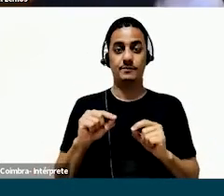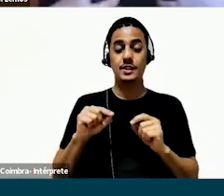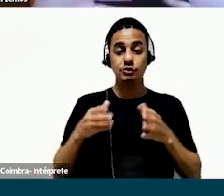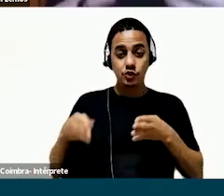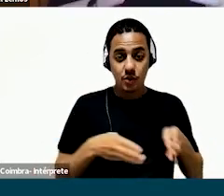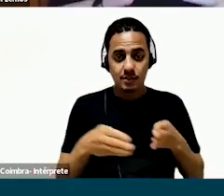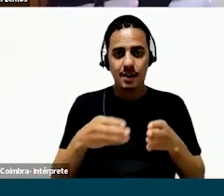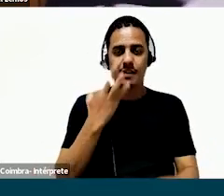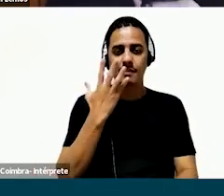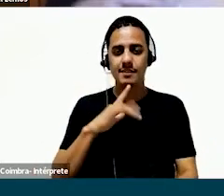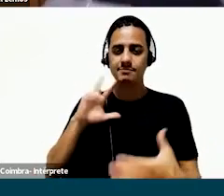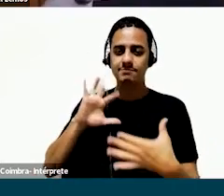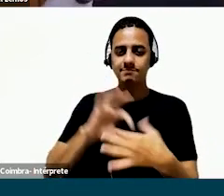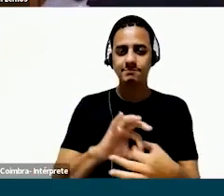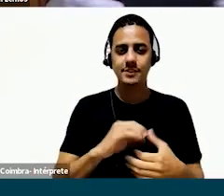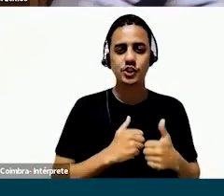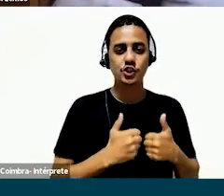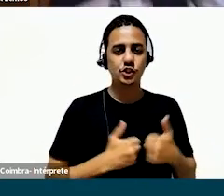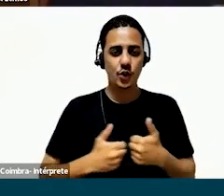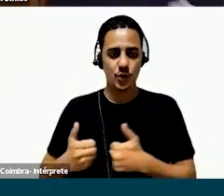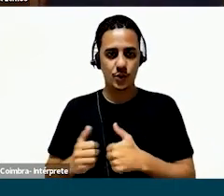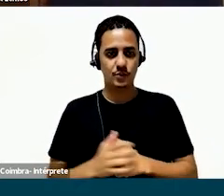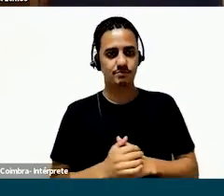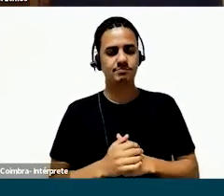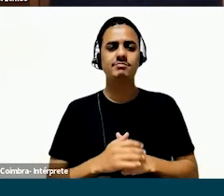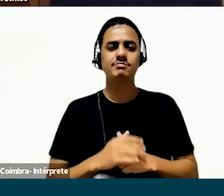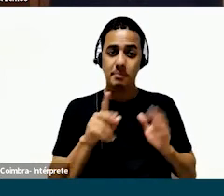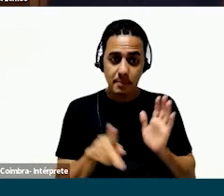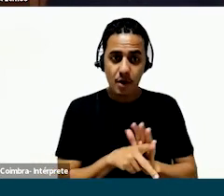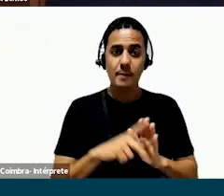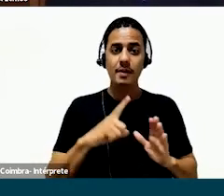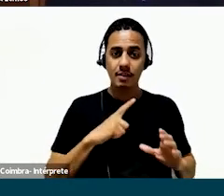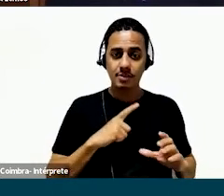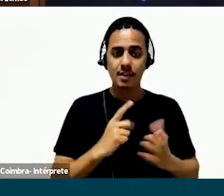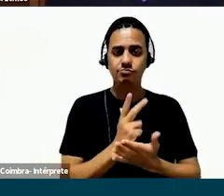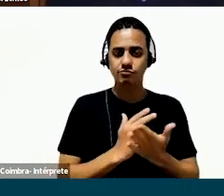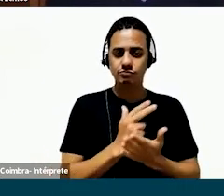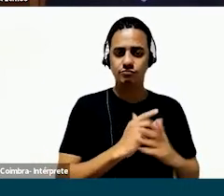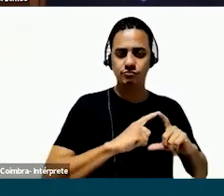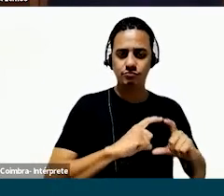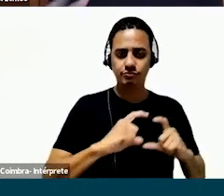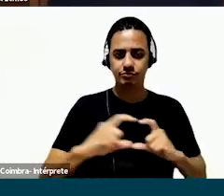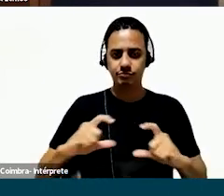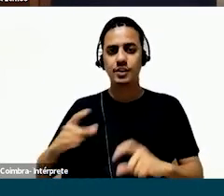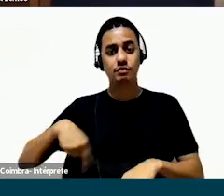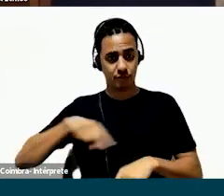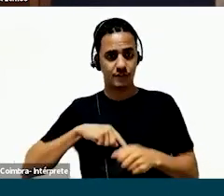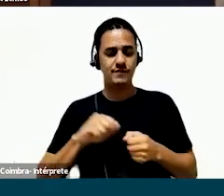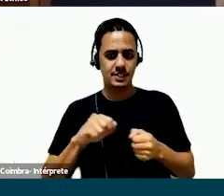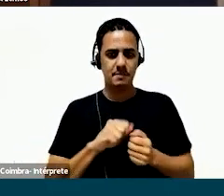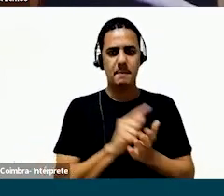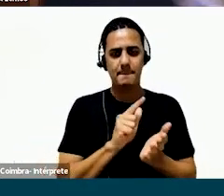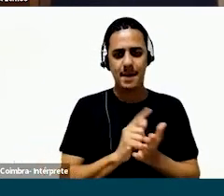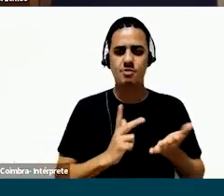a construção da jornada dessas crianças num jogo, né, literalmente num jogo de cards, onde a gente desenhou esse joguinho,